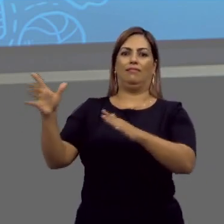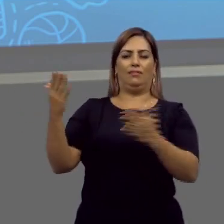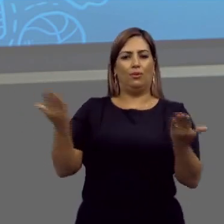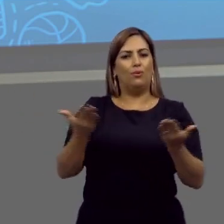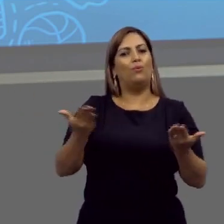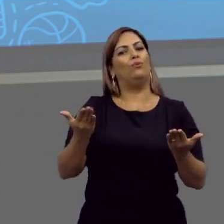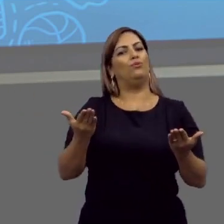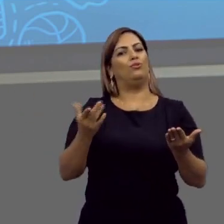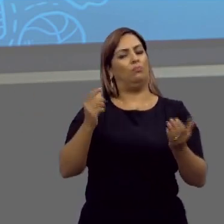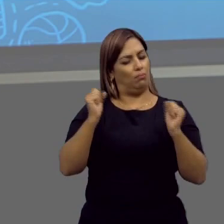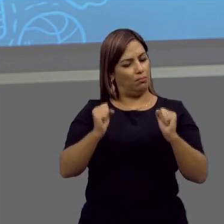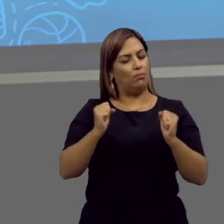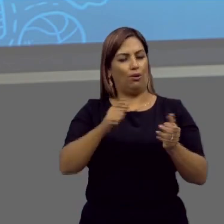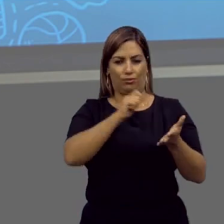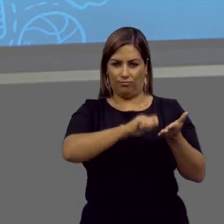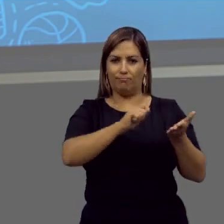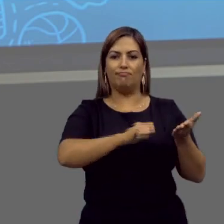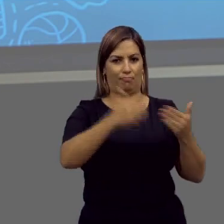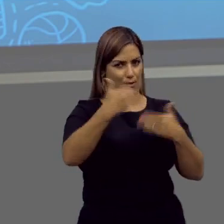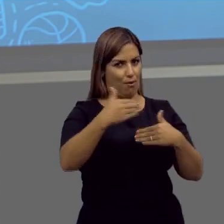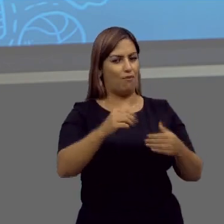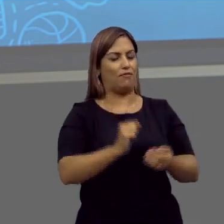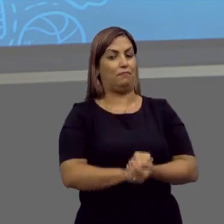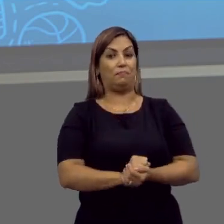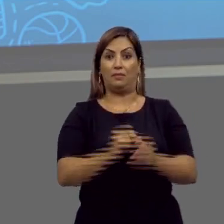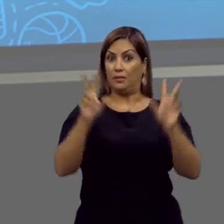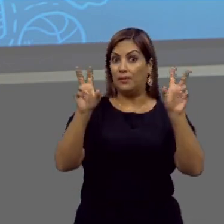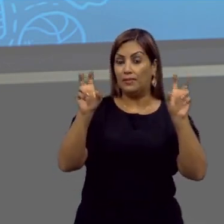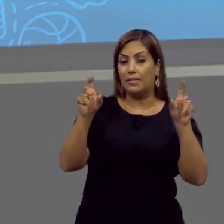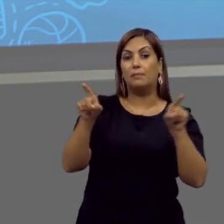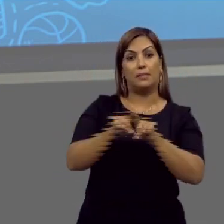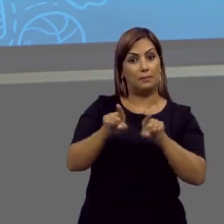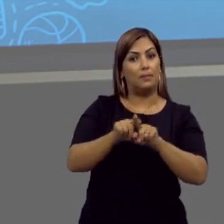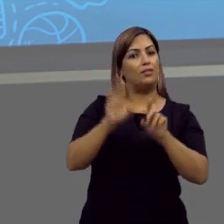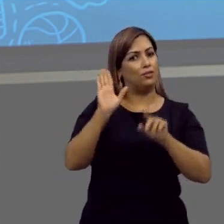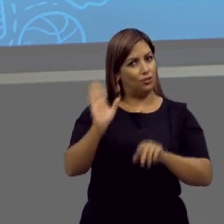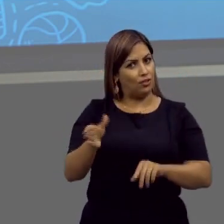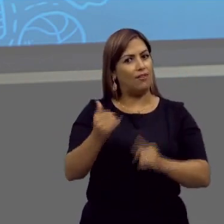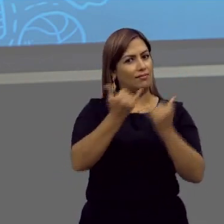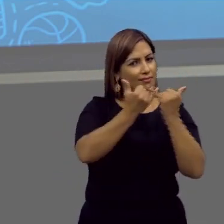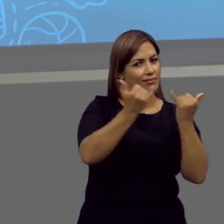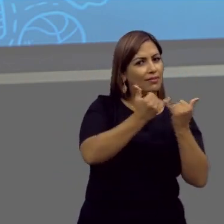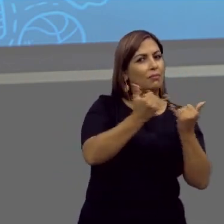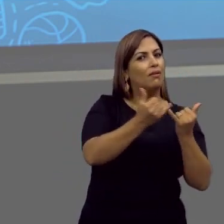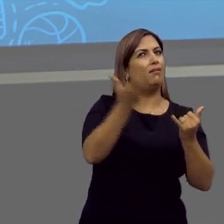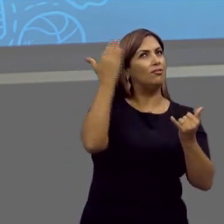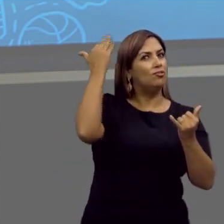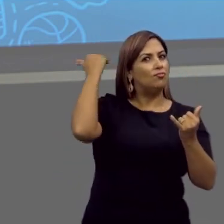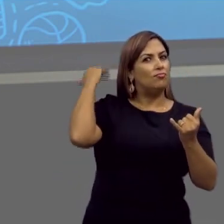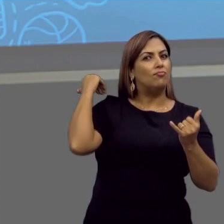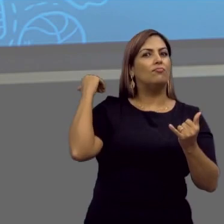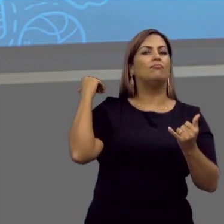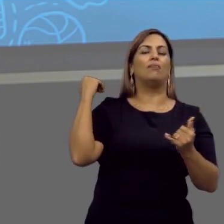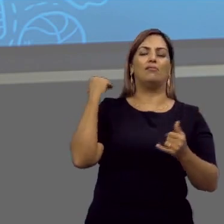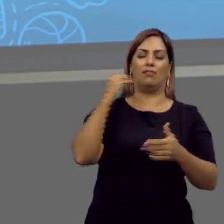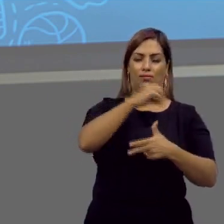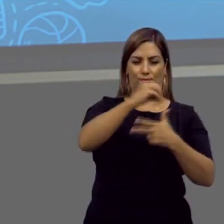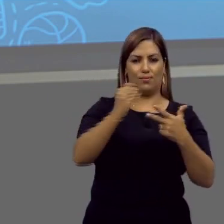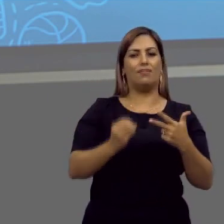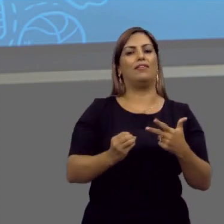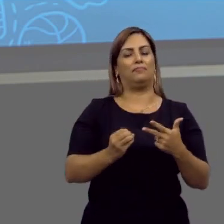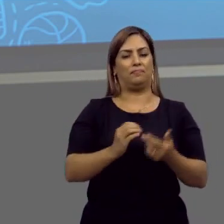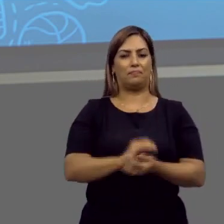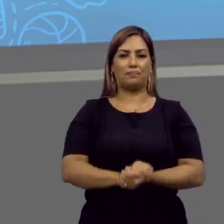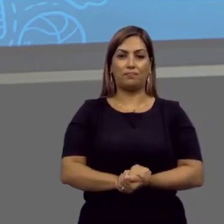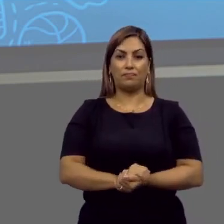E esse protagonismo pode ser cobrado na sua prova. Esse tema, inclusive, já foi semelhantemente trabalhado em edições